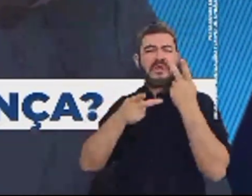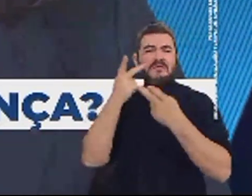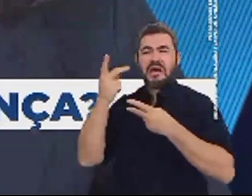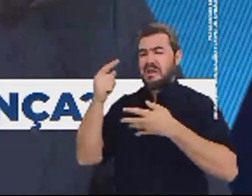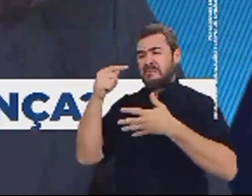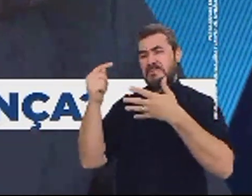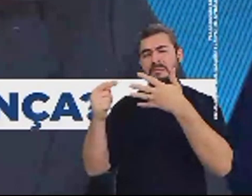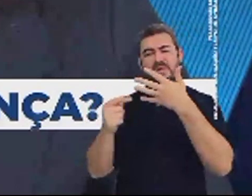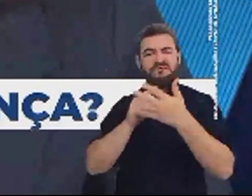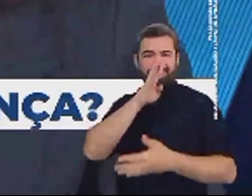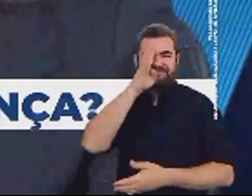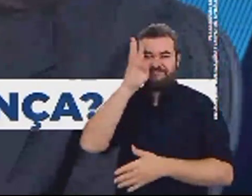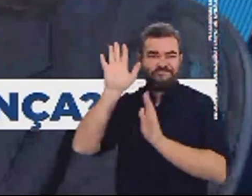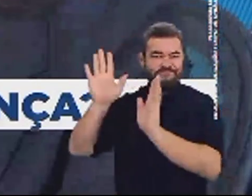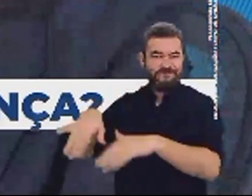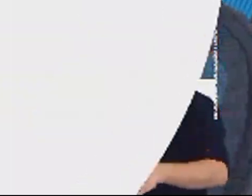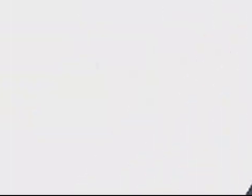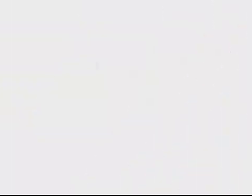história